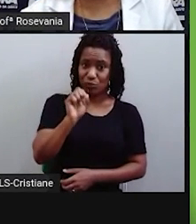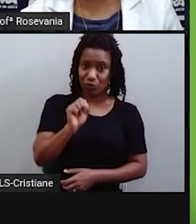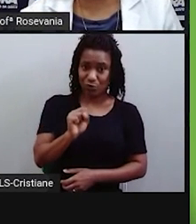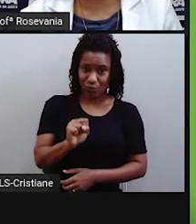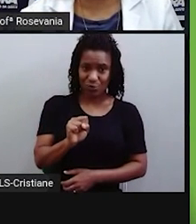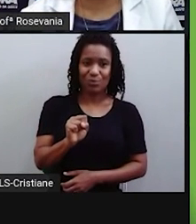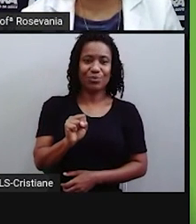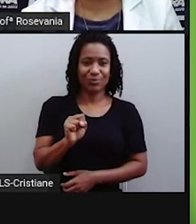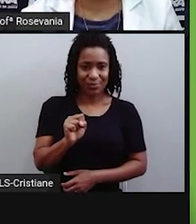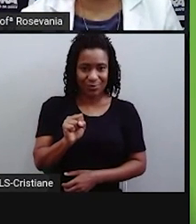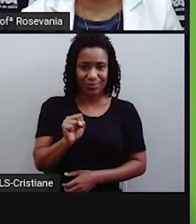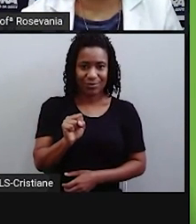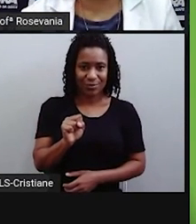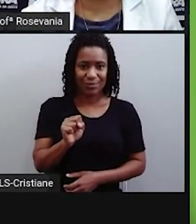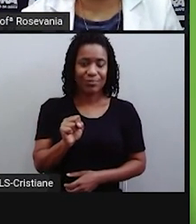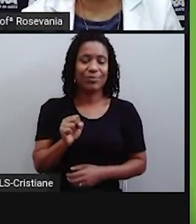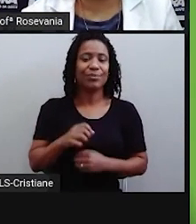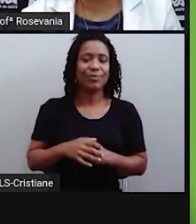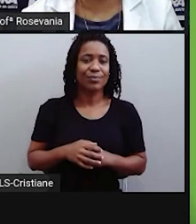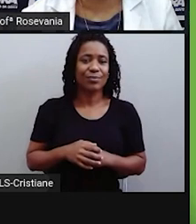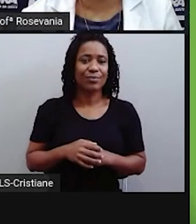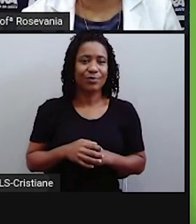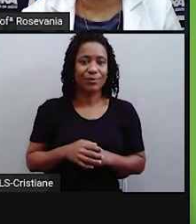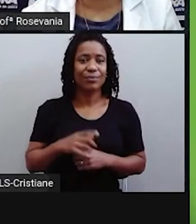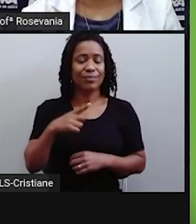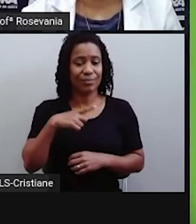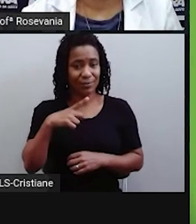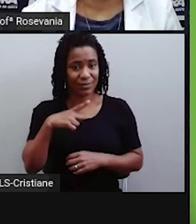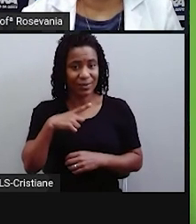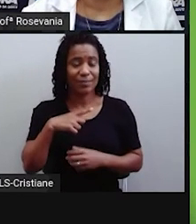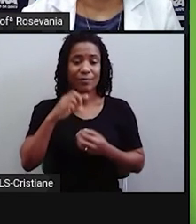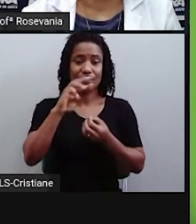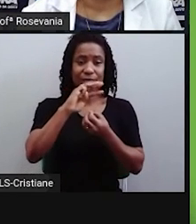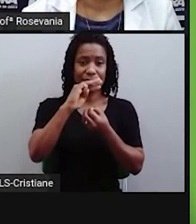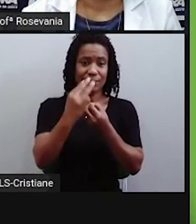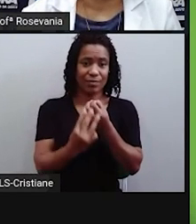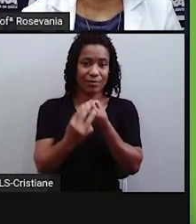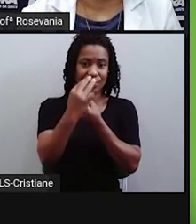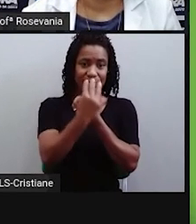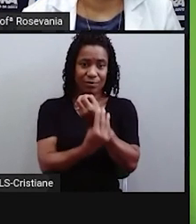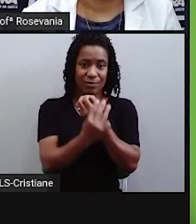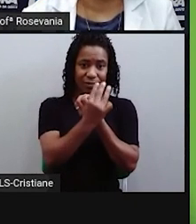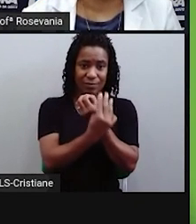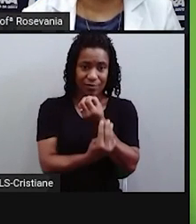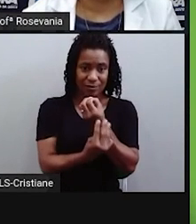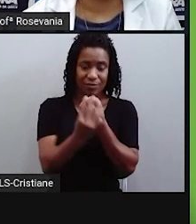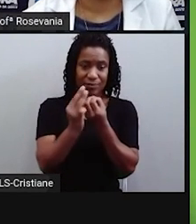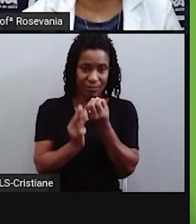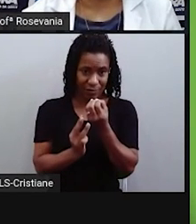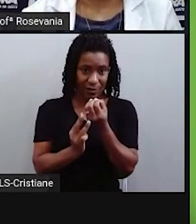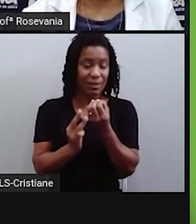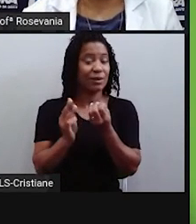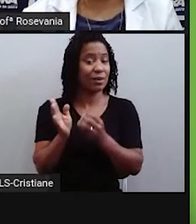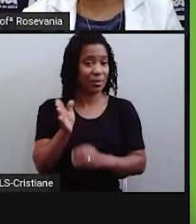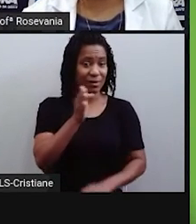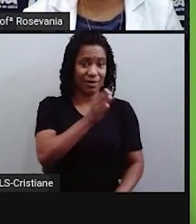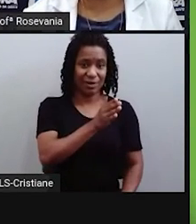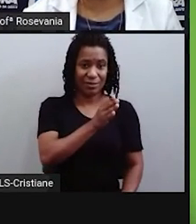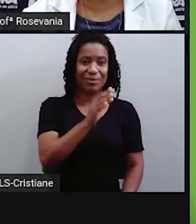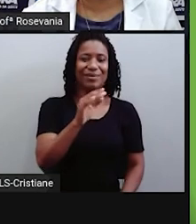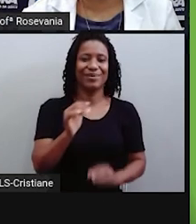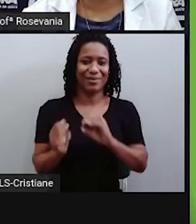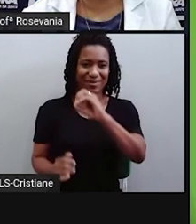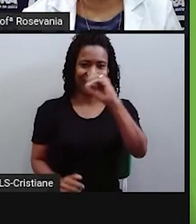levando em consideração aos meridianos, estamos totalmente no hemisfério oeste. E aí,